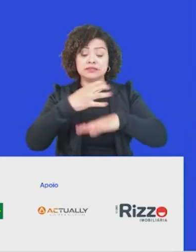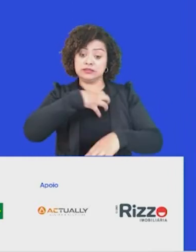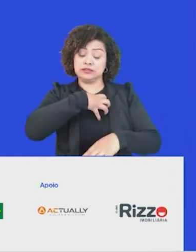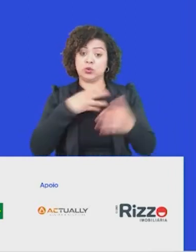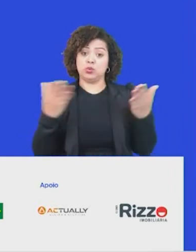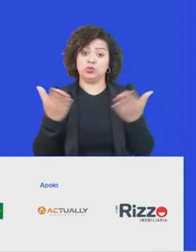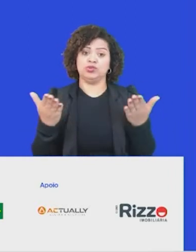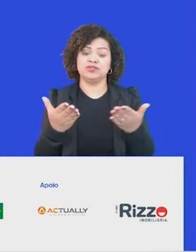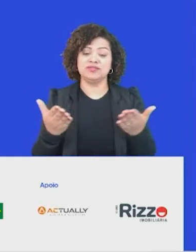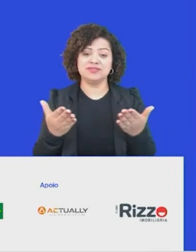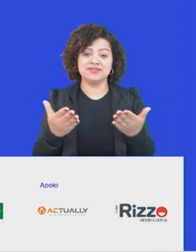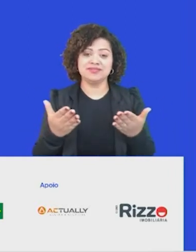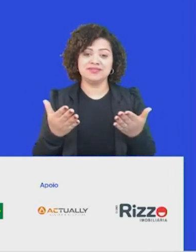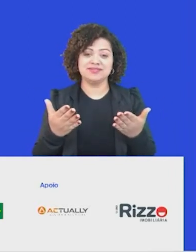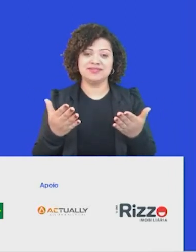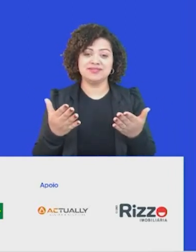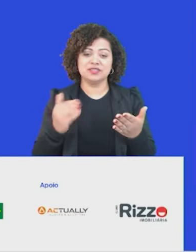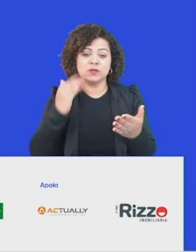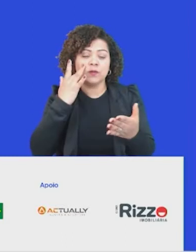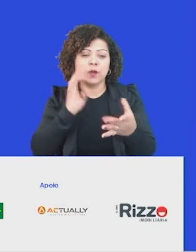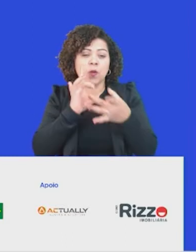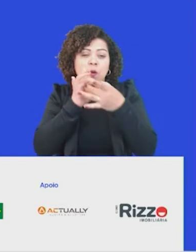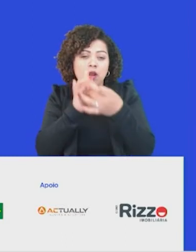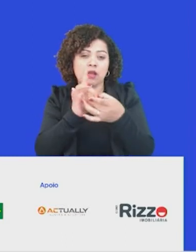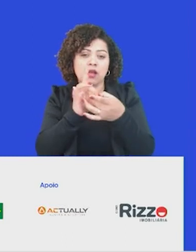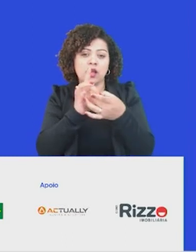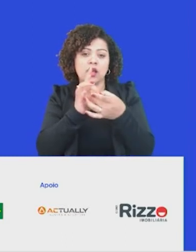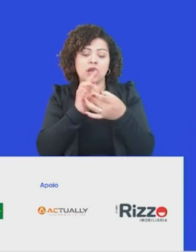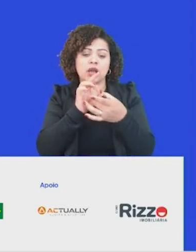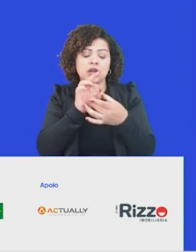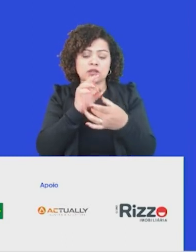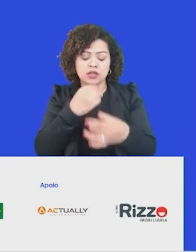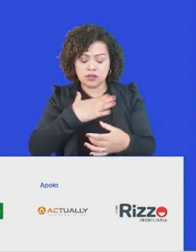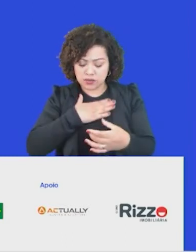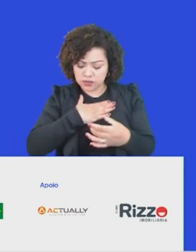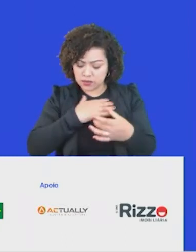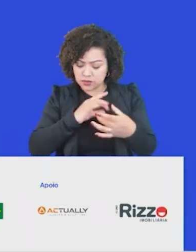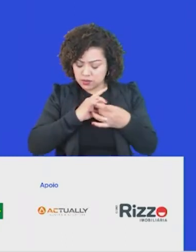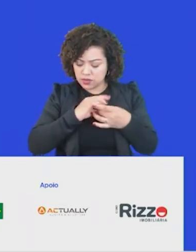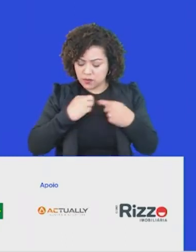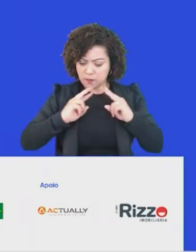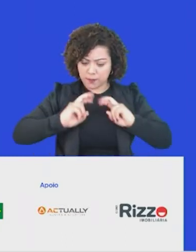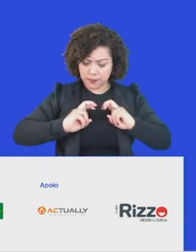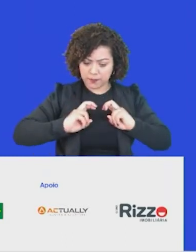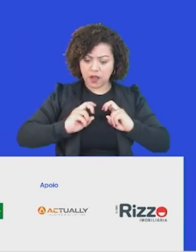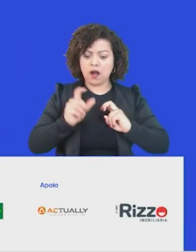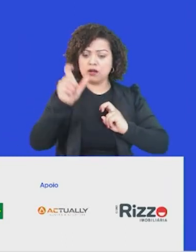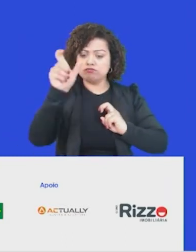e permite que a gente se conecte primeiro com o sim, depois com os demais, e numa terceira dimensão com o todo.